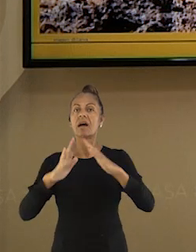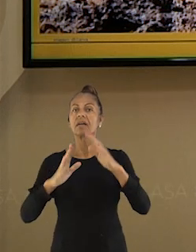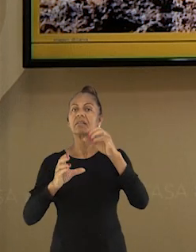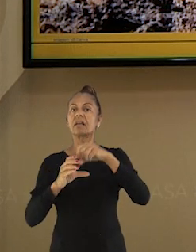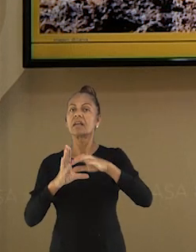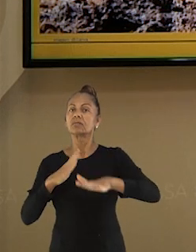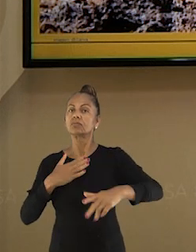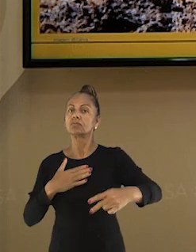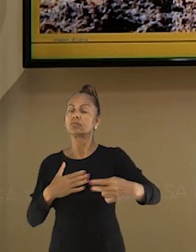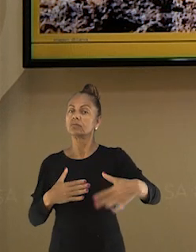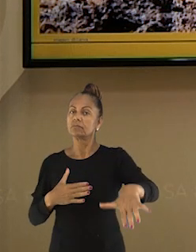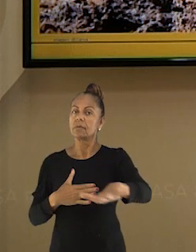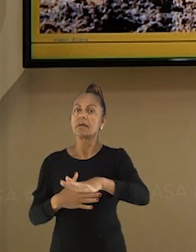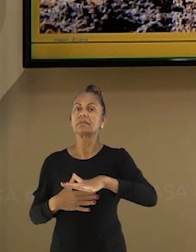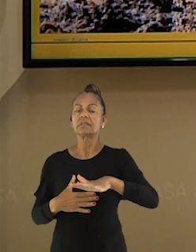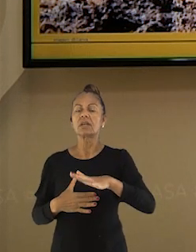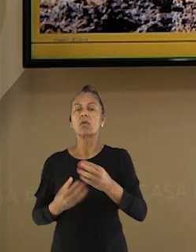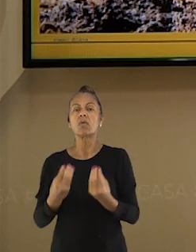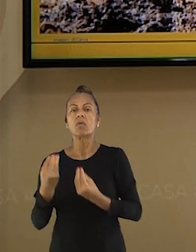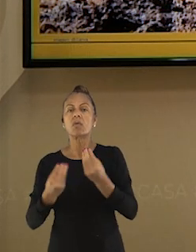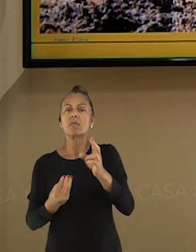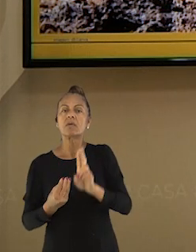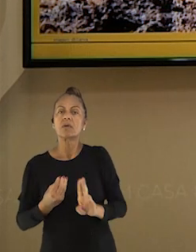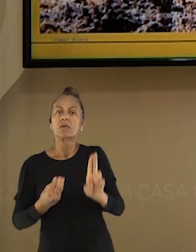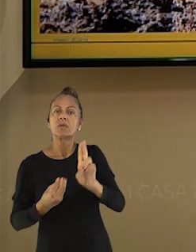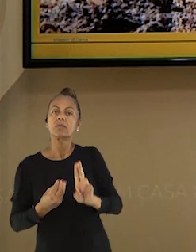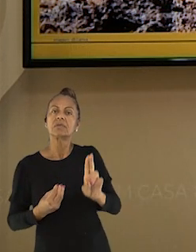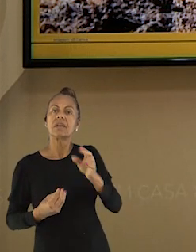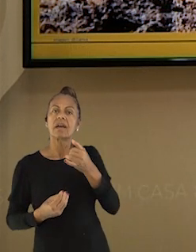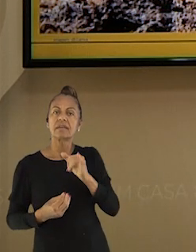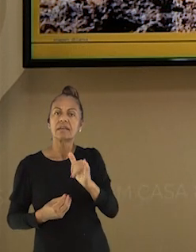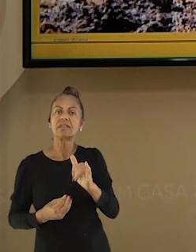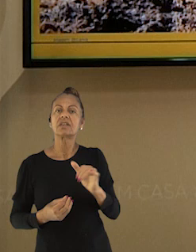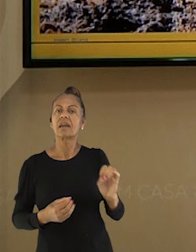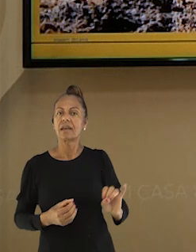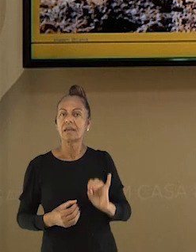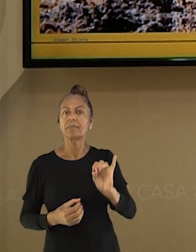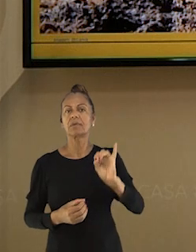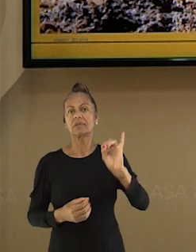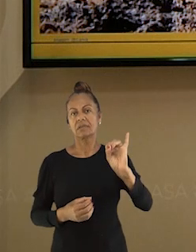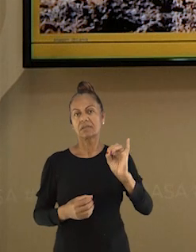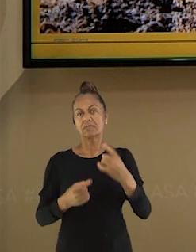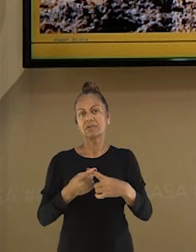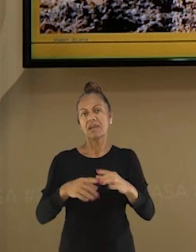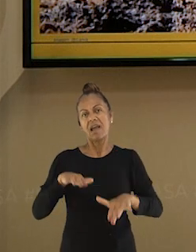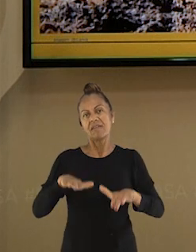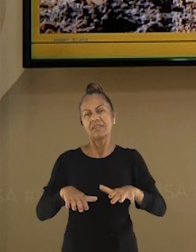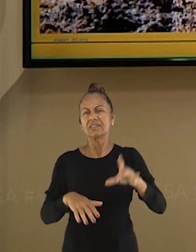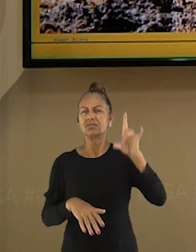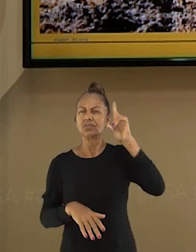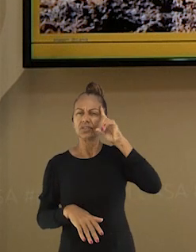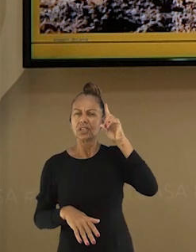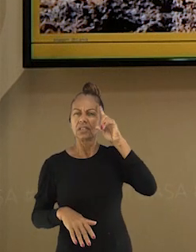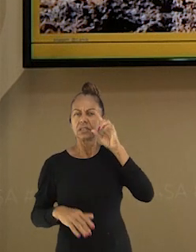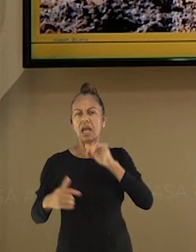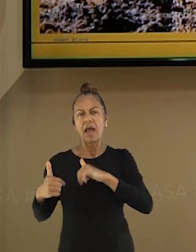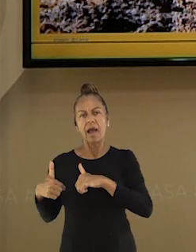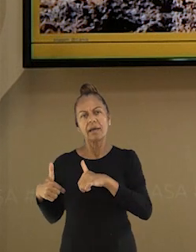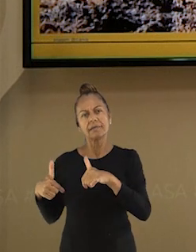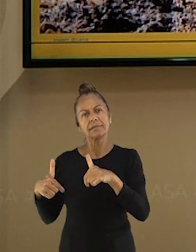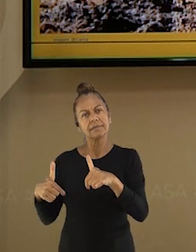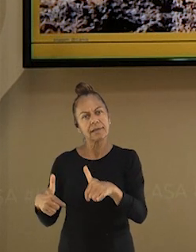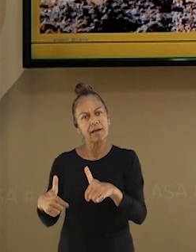Portanto, economizar energia em sua casa é muito importante também para o meio ambiente. E isso exige